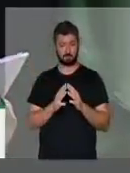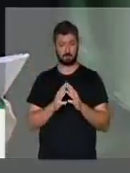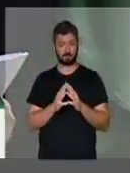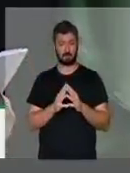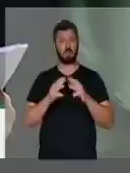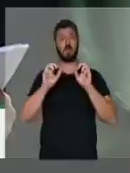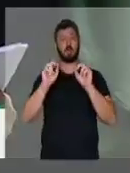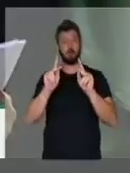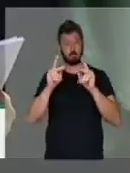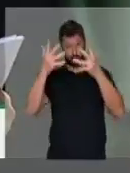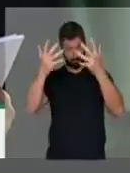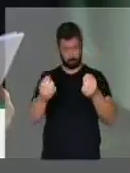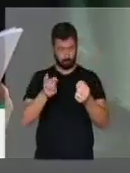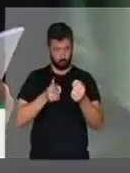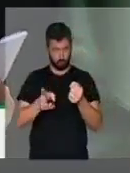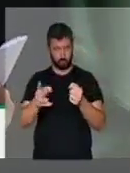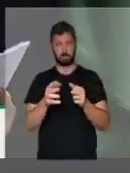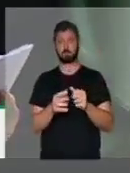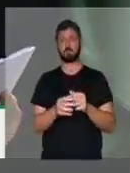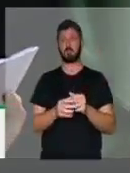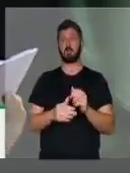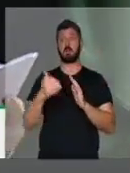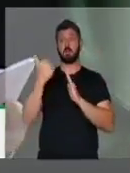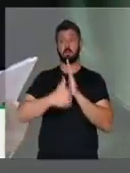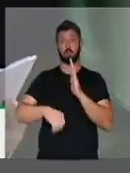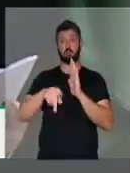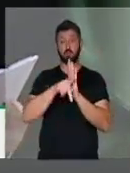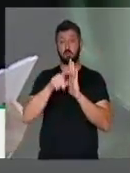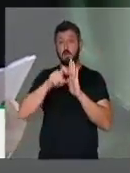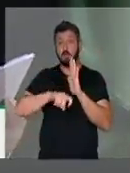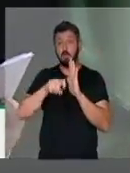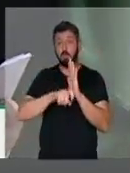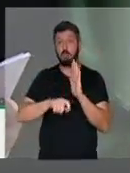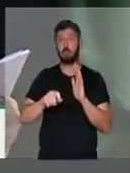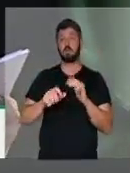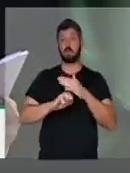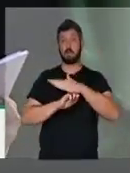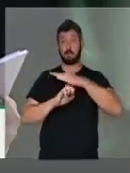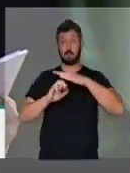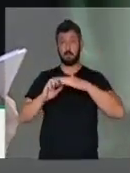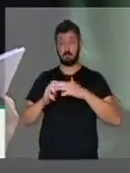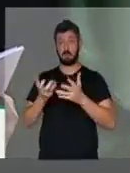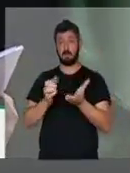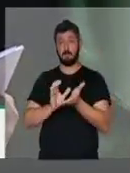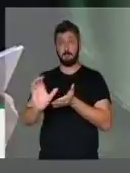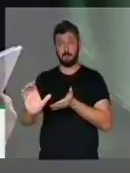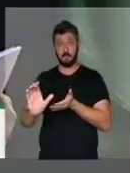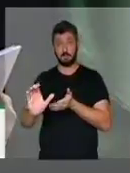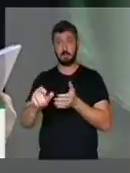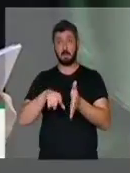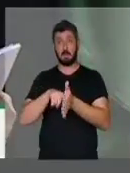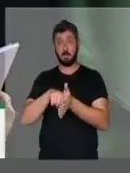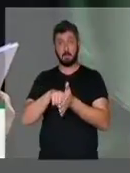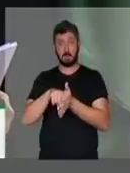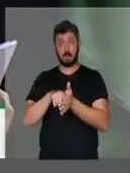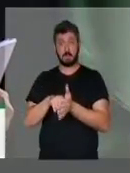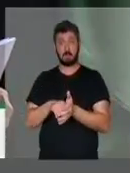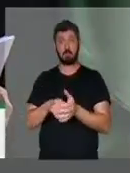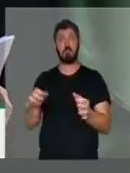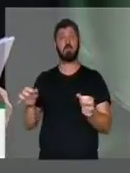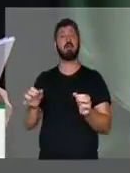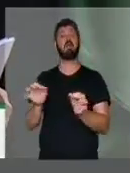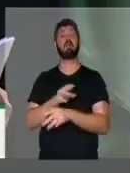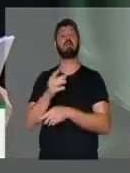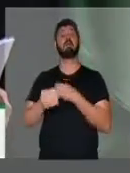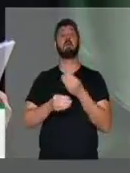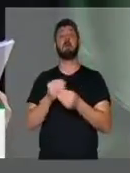Vamos lá, tem mais. O desconto de impostos para que as empresas investam em pesquisa pode terminar